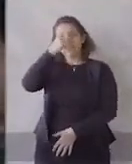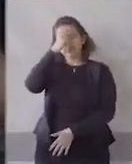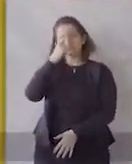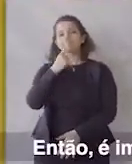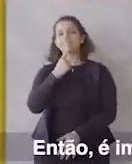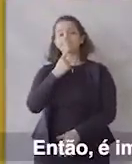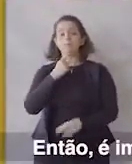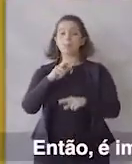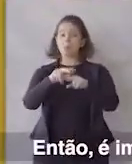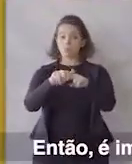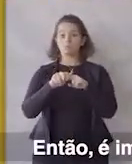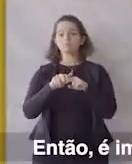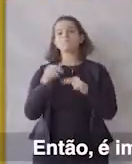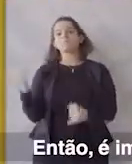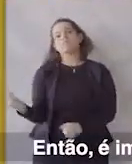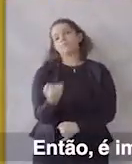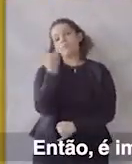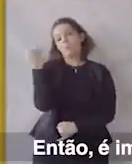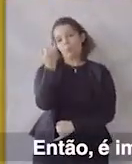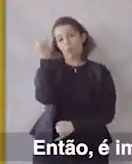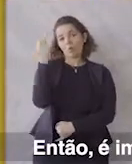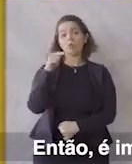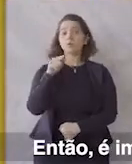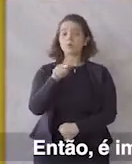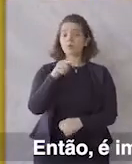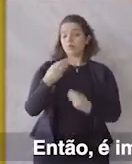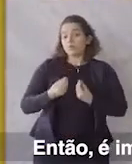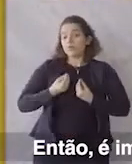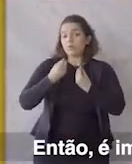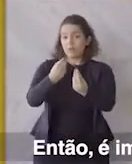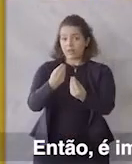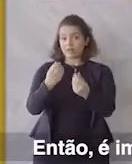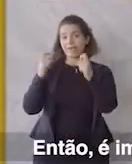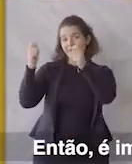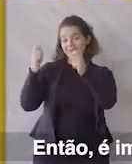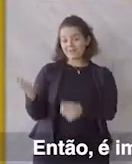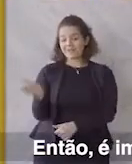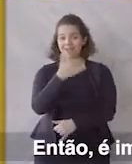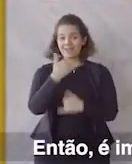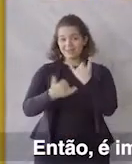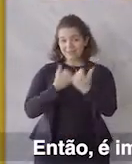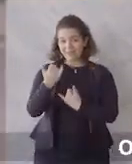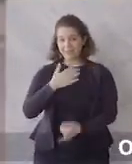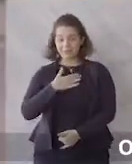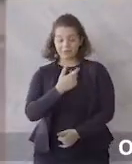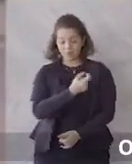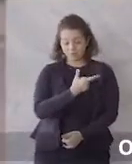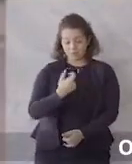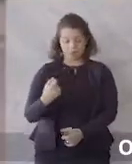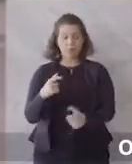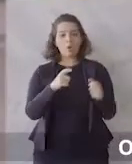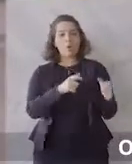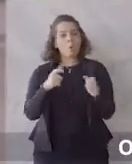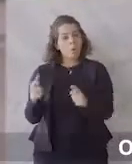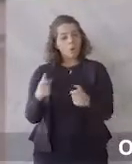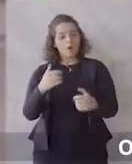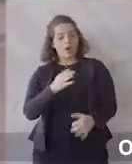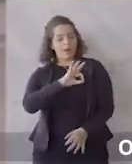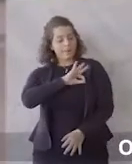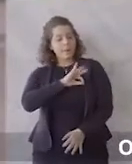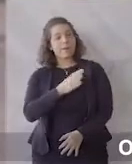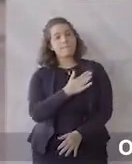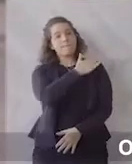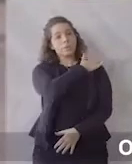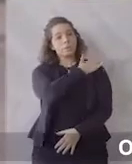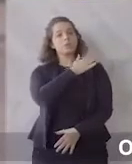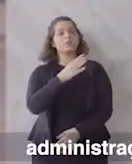adulta. Então, é importante a sua doação nessa campanha Vem Brincar Comigo 2020. Os batalhões da polícia militar, do